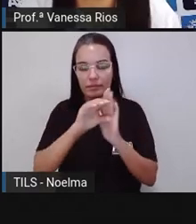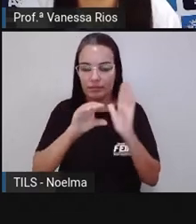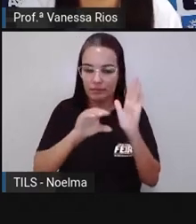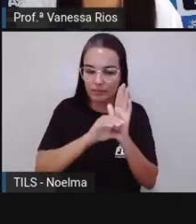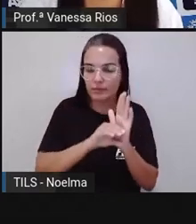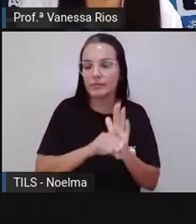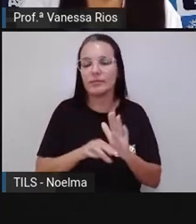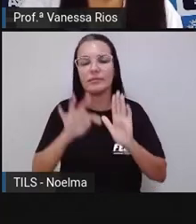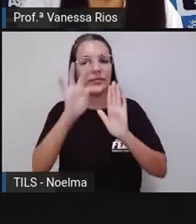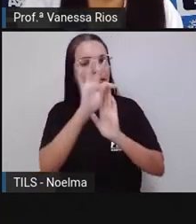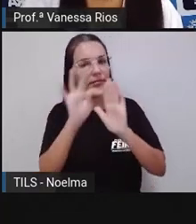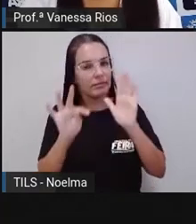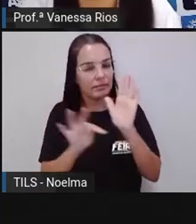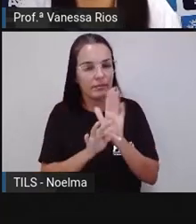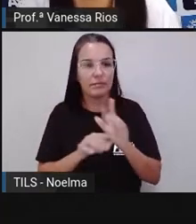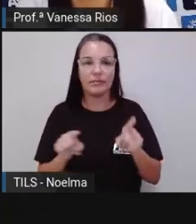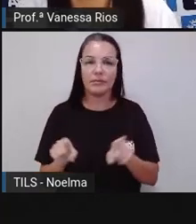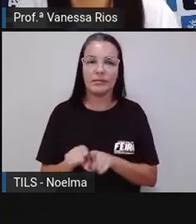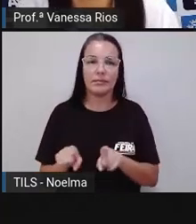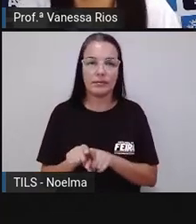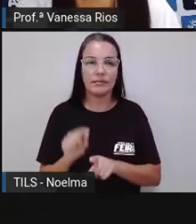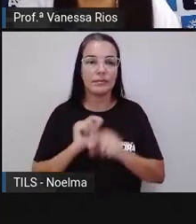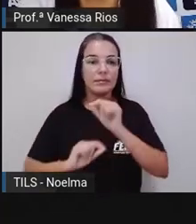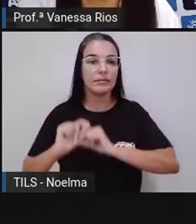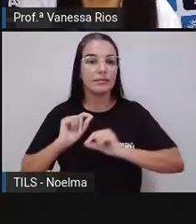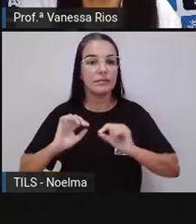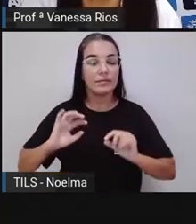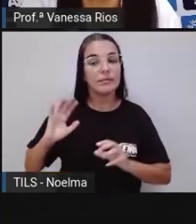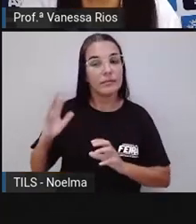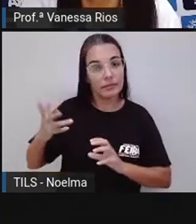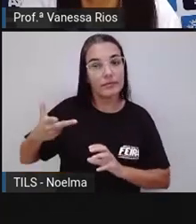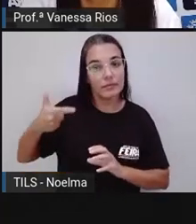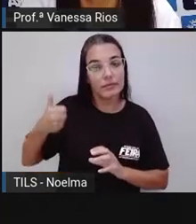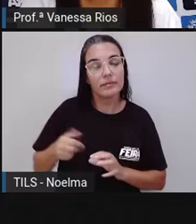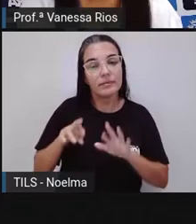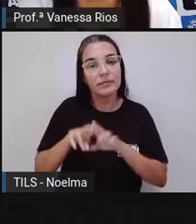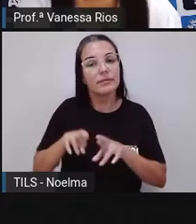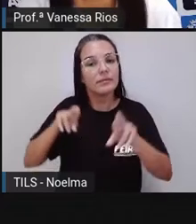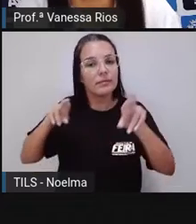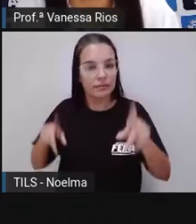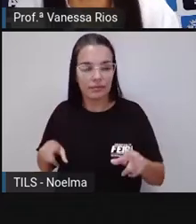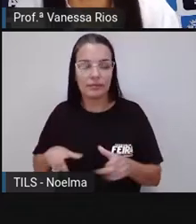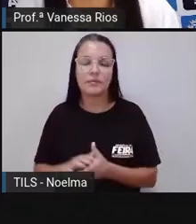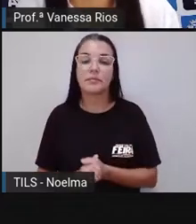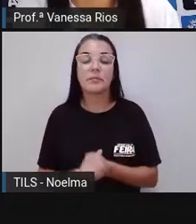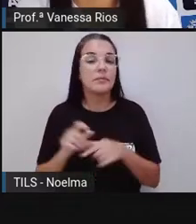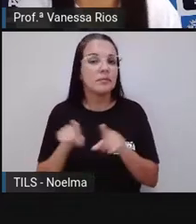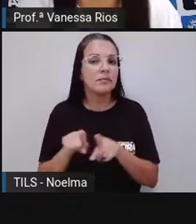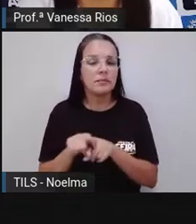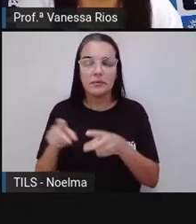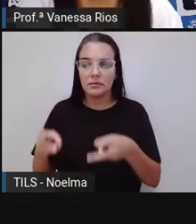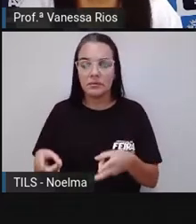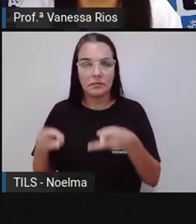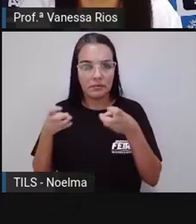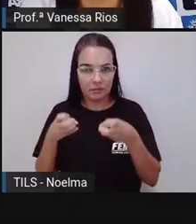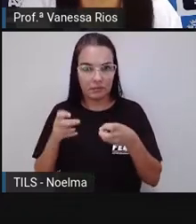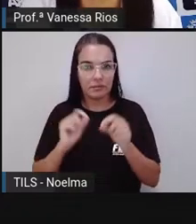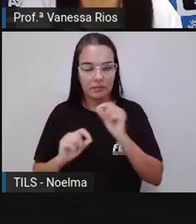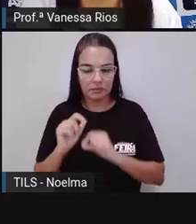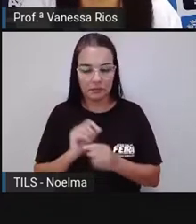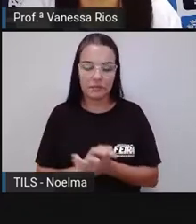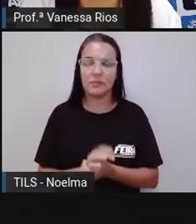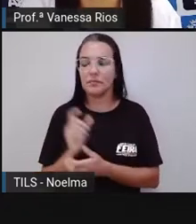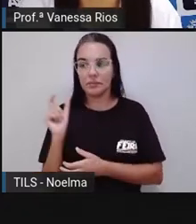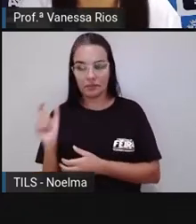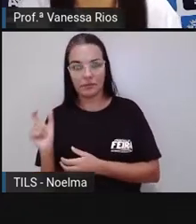dentro dessas funções, elas são classificadas de forma diferente. E observando a classificação das